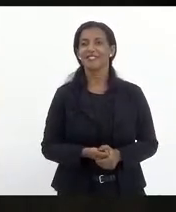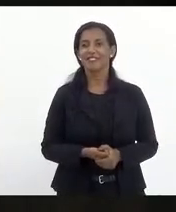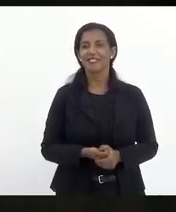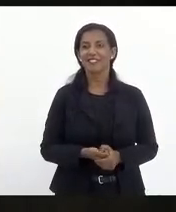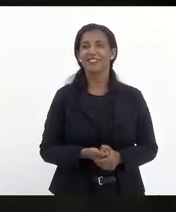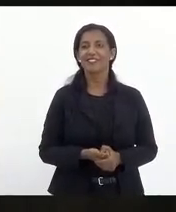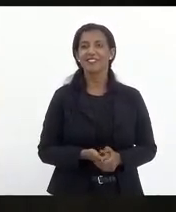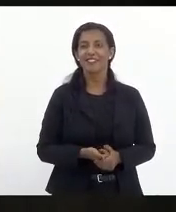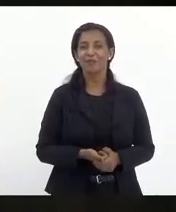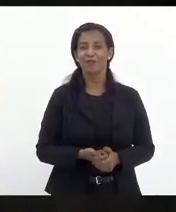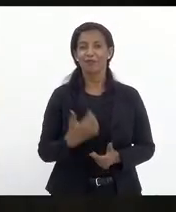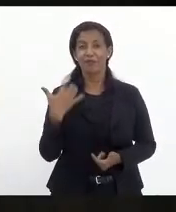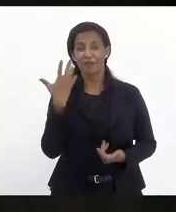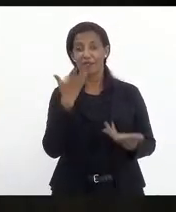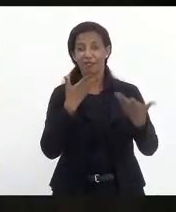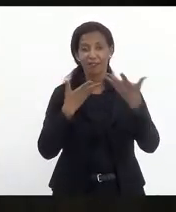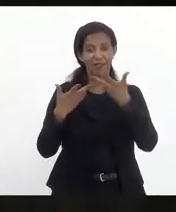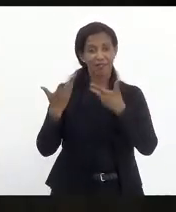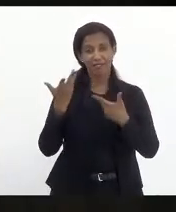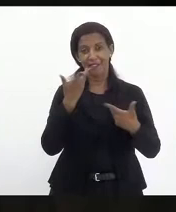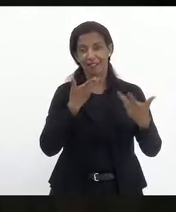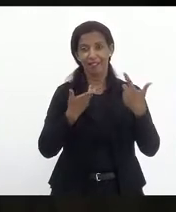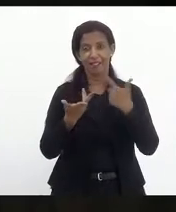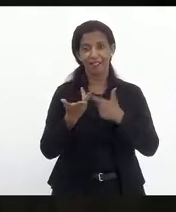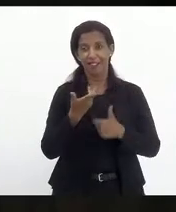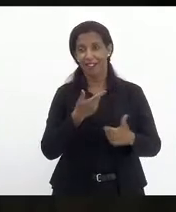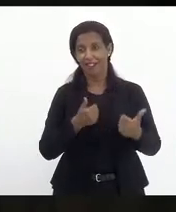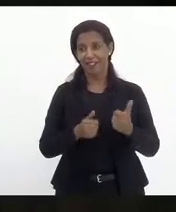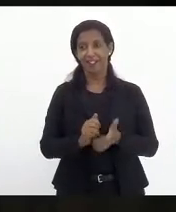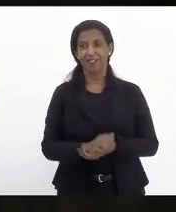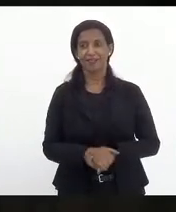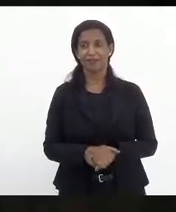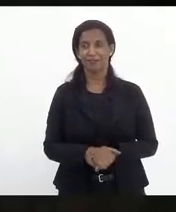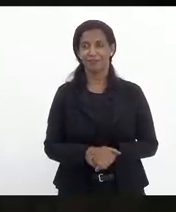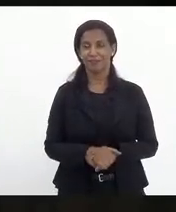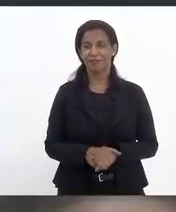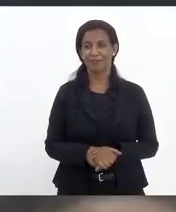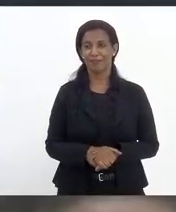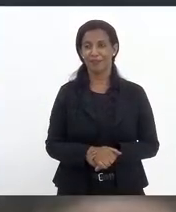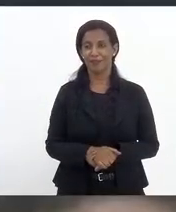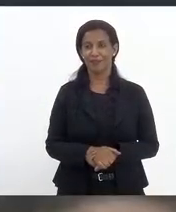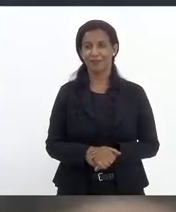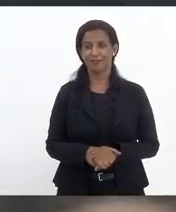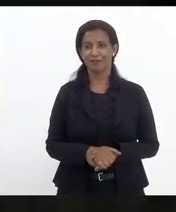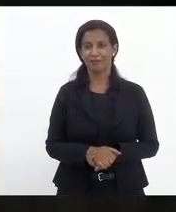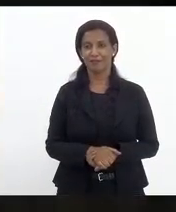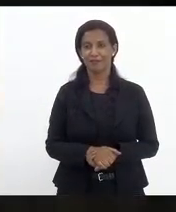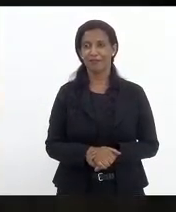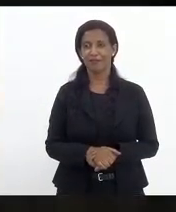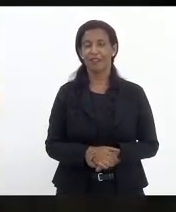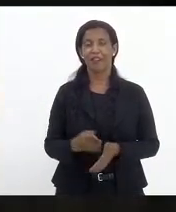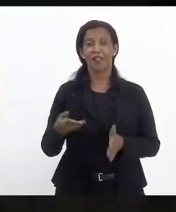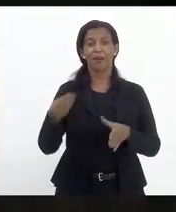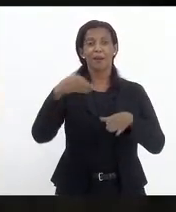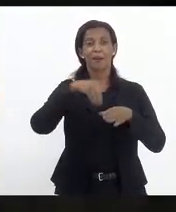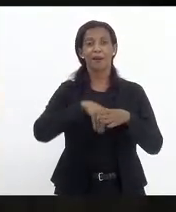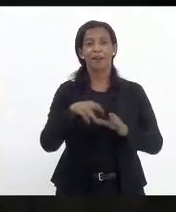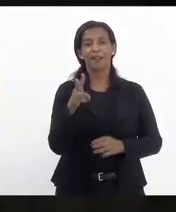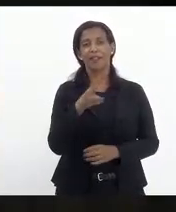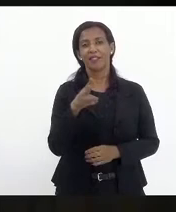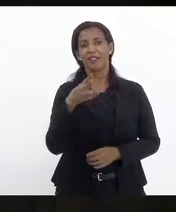Acreditando em tudo, pelo amor, mentindo sempre diz. Pela ordem, senhor presidente. Requer inclusão na ordem do dia do projeto de lei